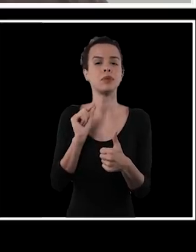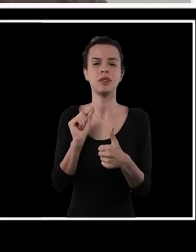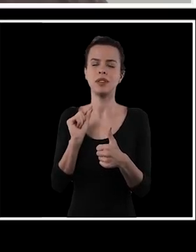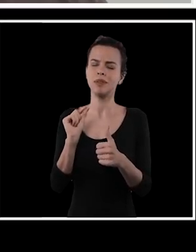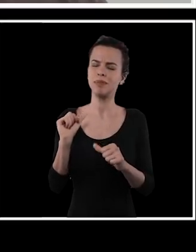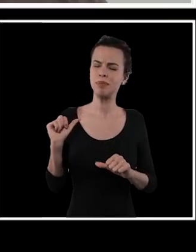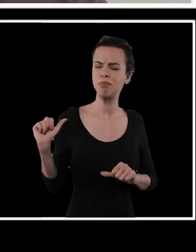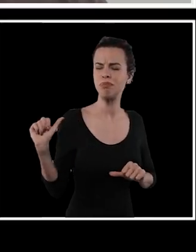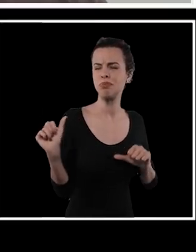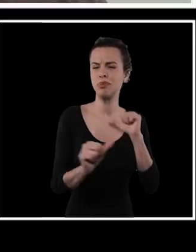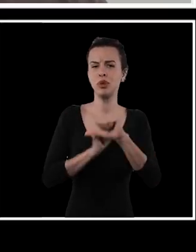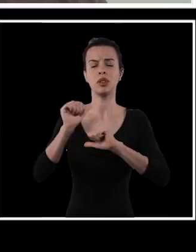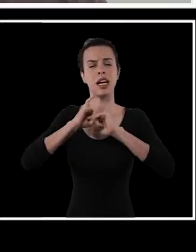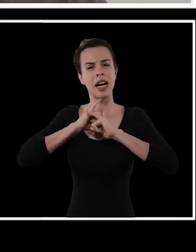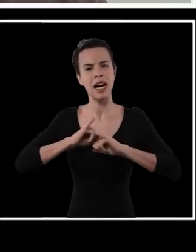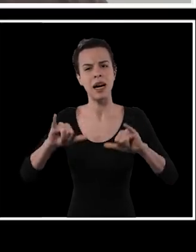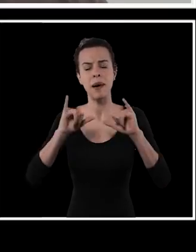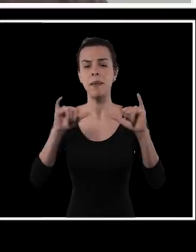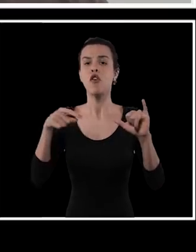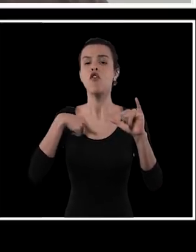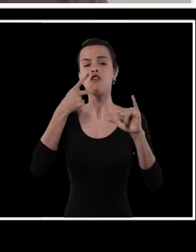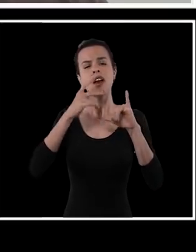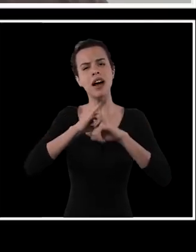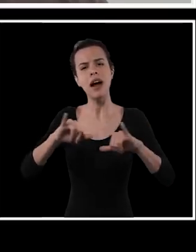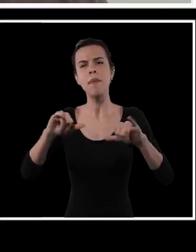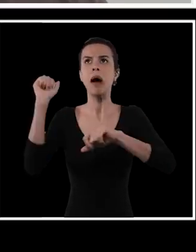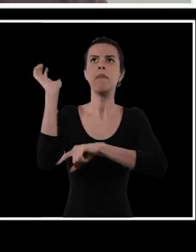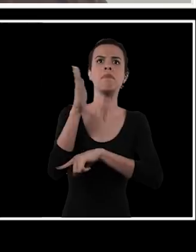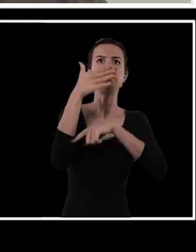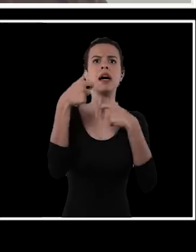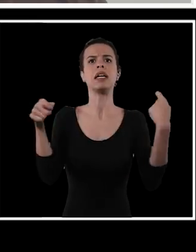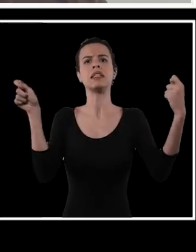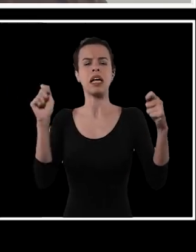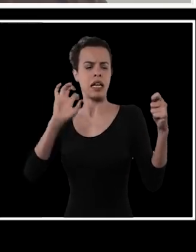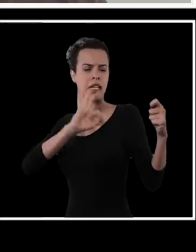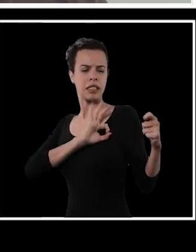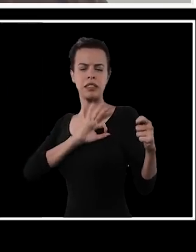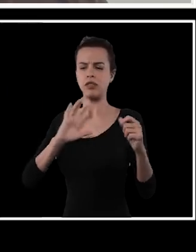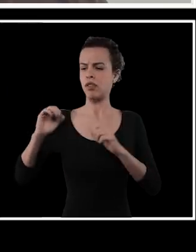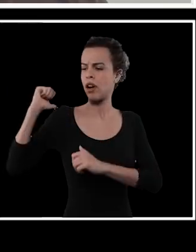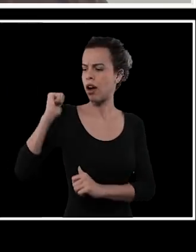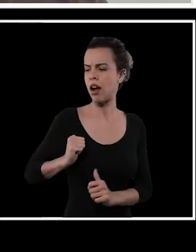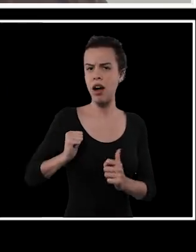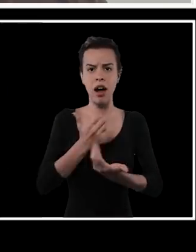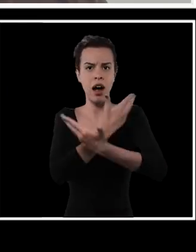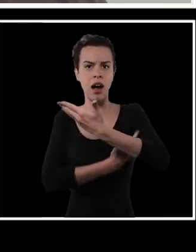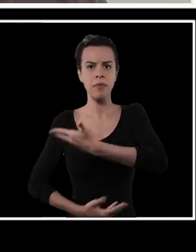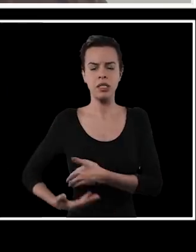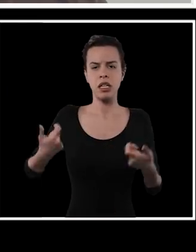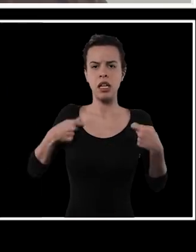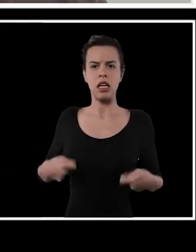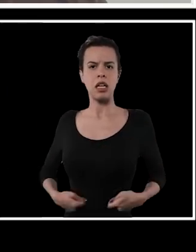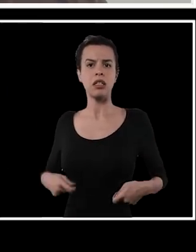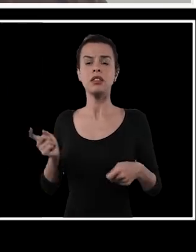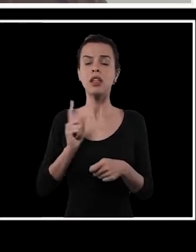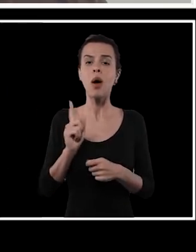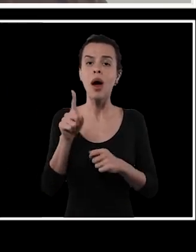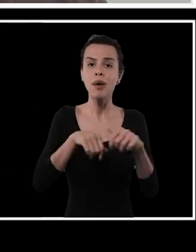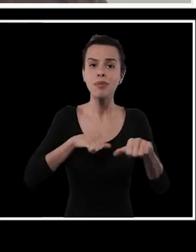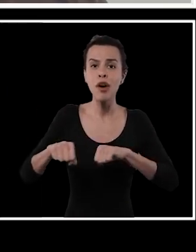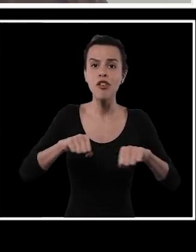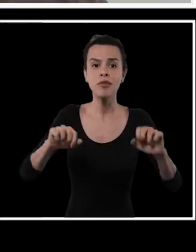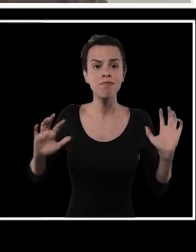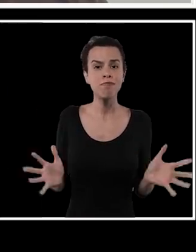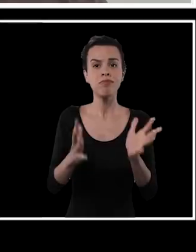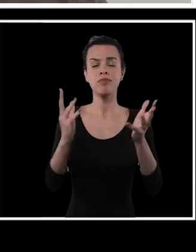coisa, fazer uma grande campanha, e quando eu falo campanha, não colocar bandeira, fazer adesivo, camiseta, mas é um movimento de